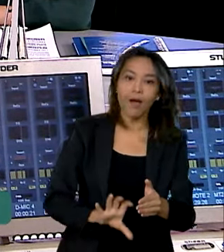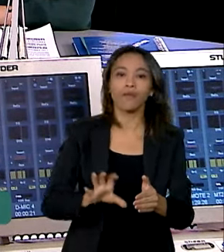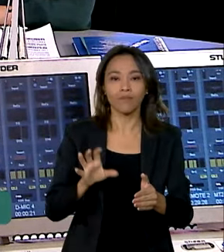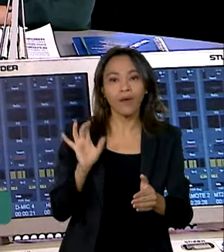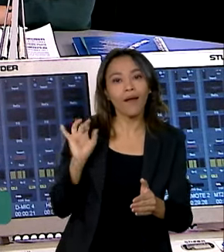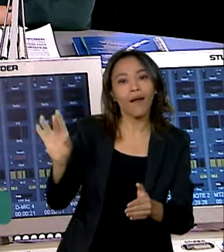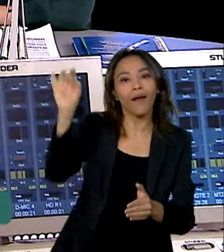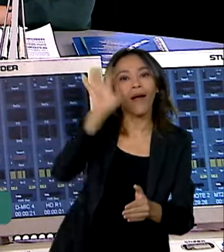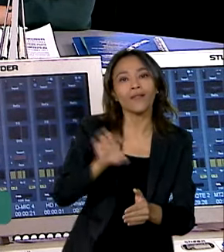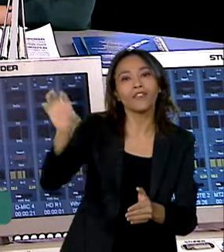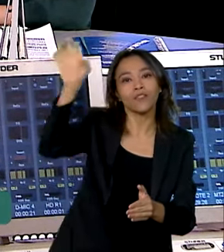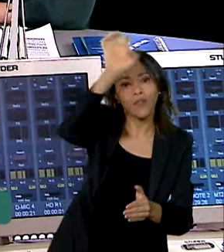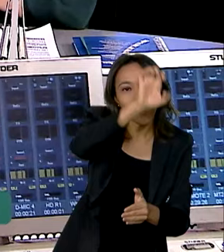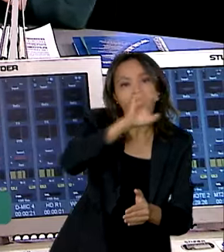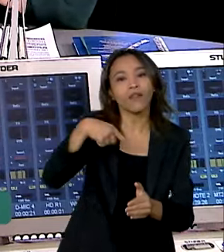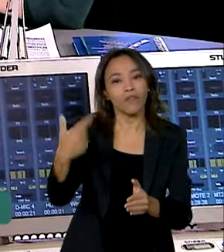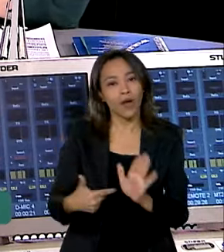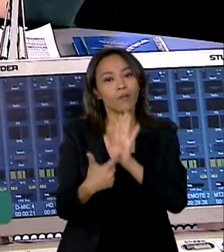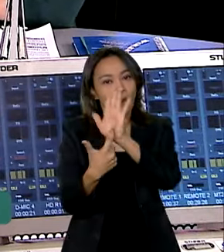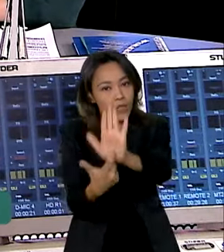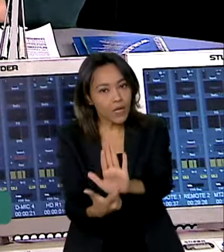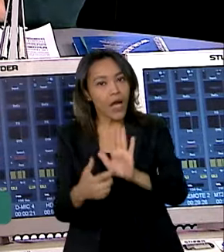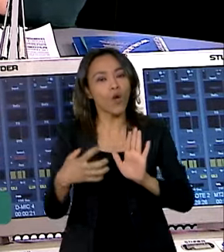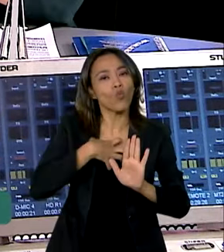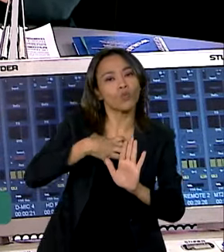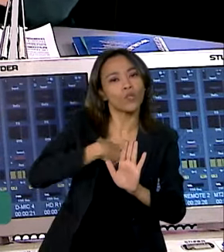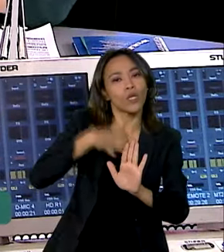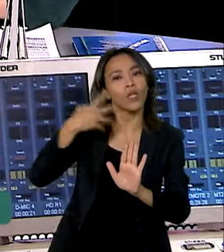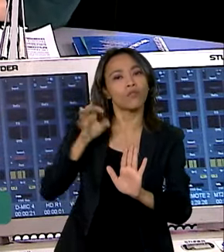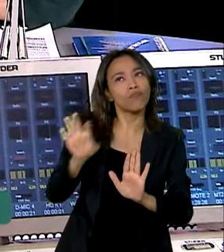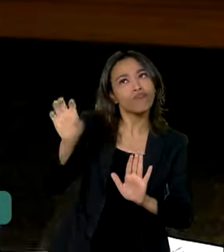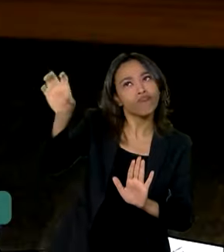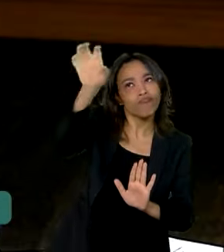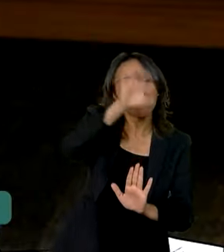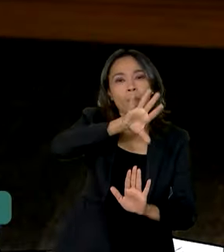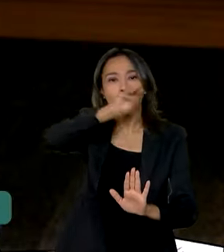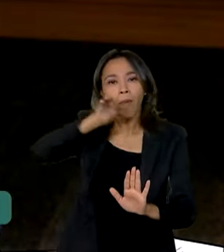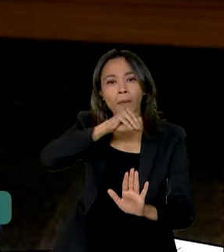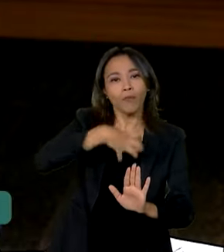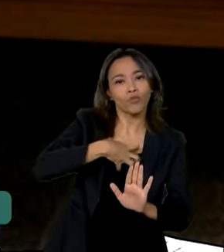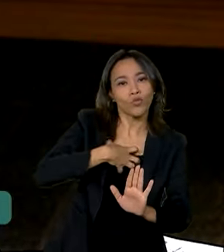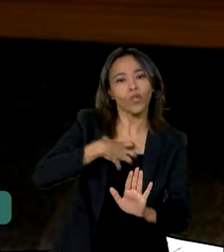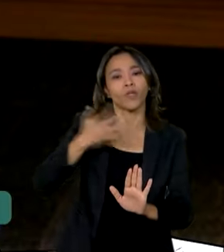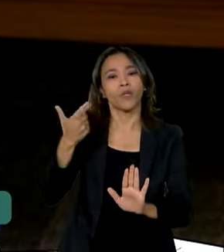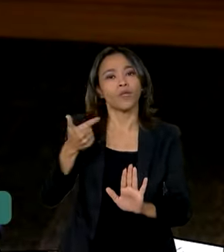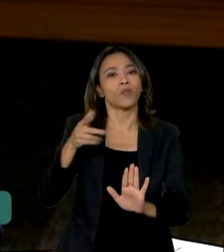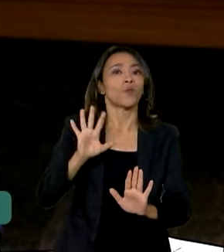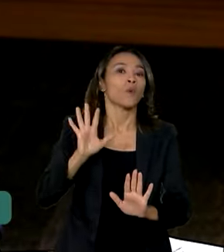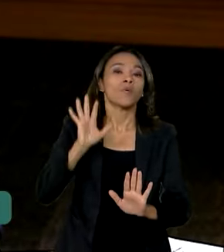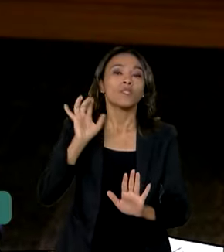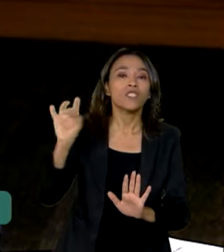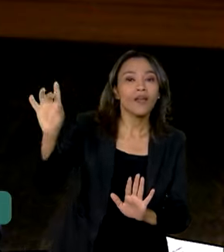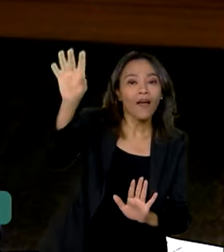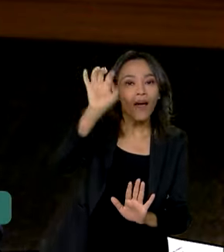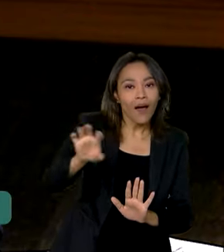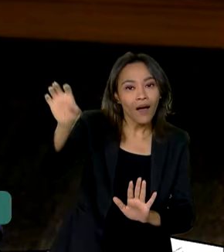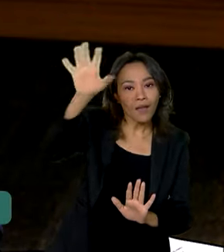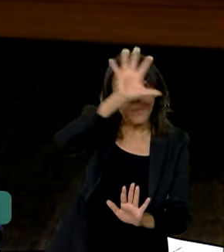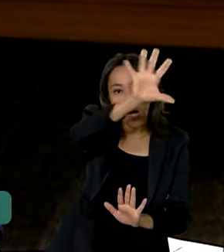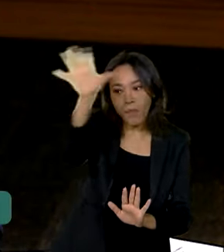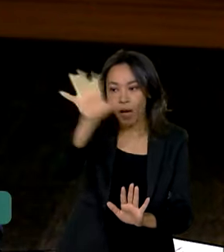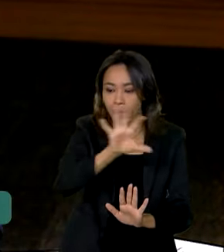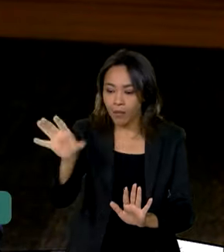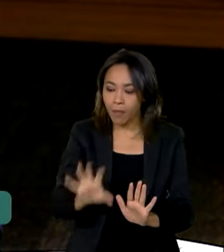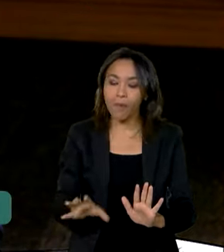locução local, sotaque local, com a regionalização, que é uma característica da